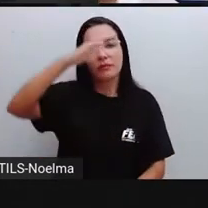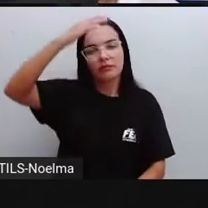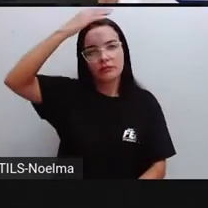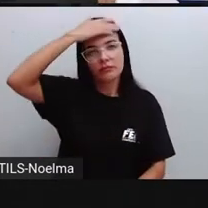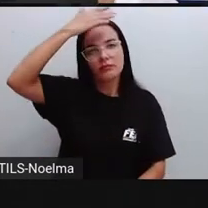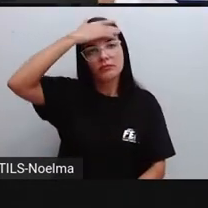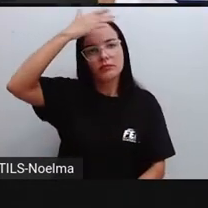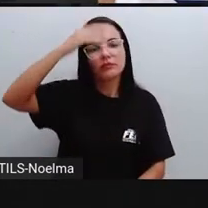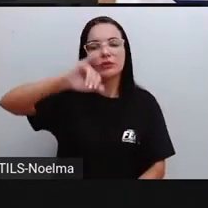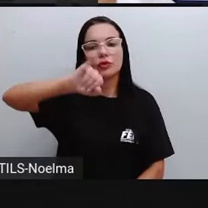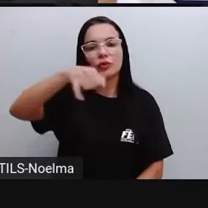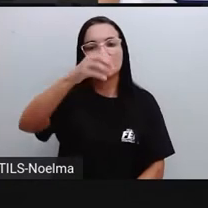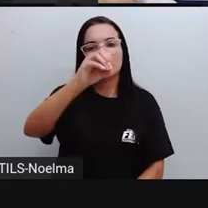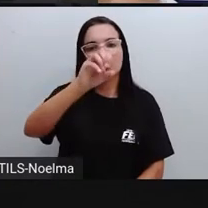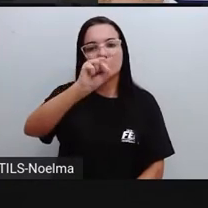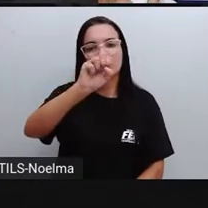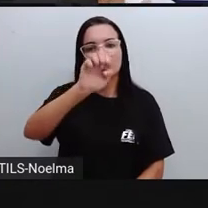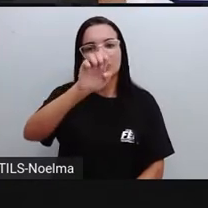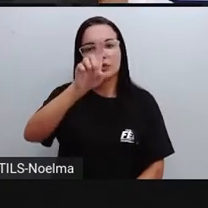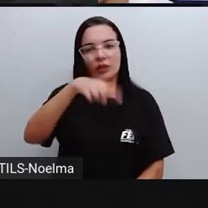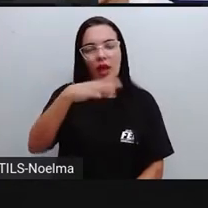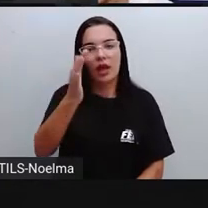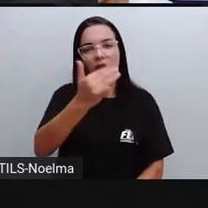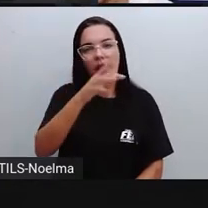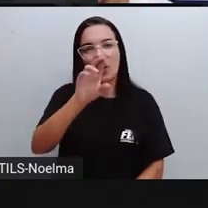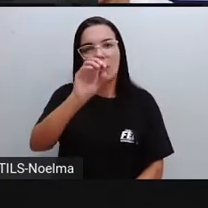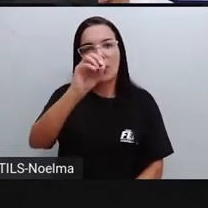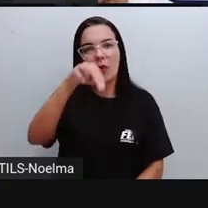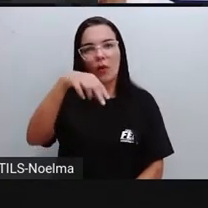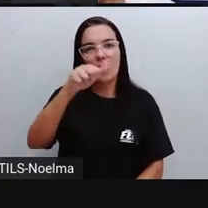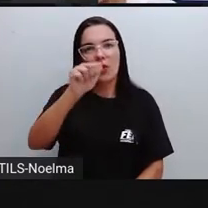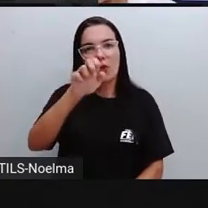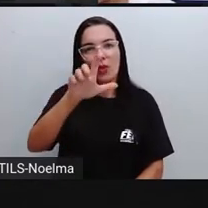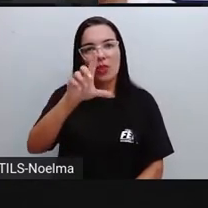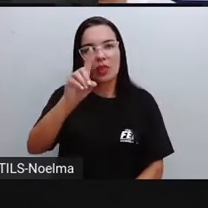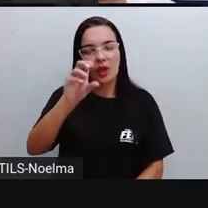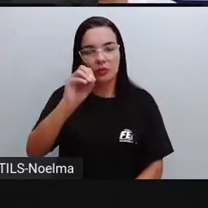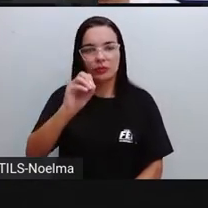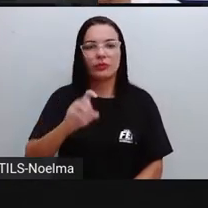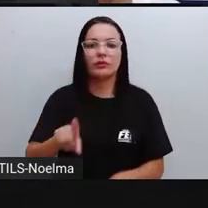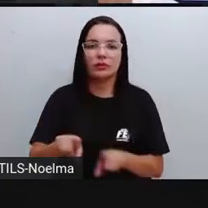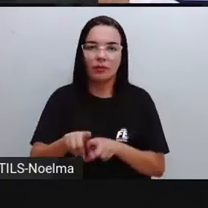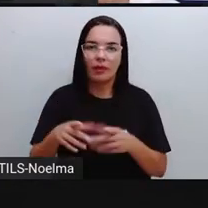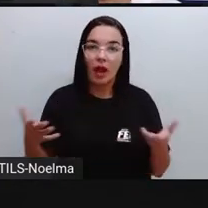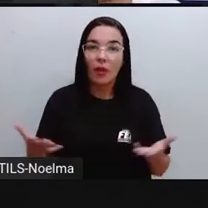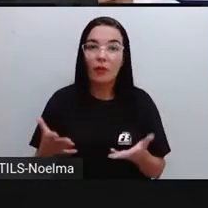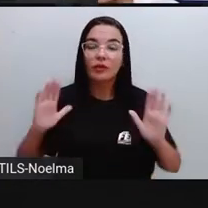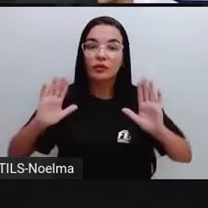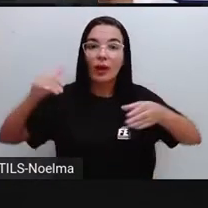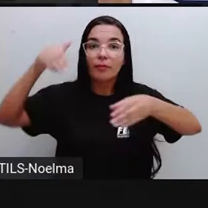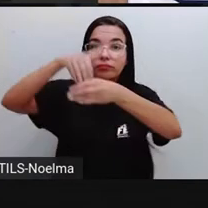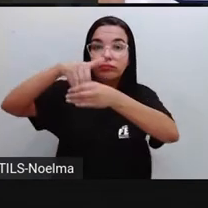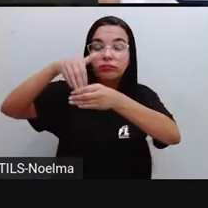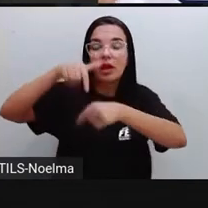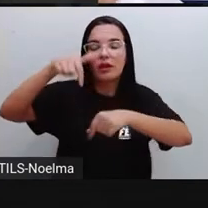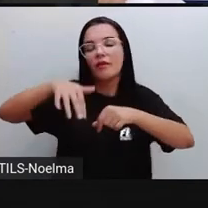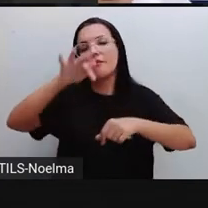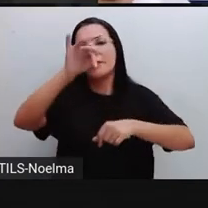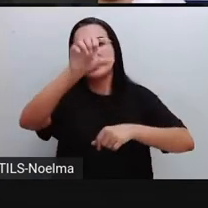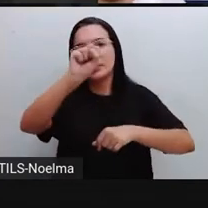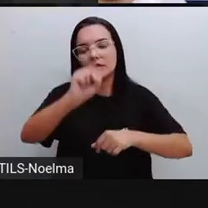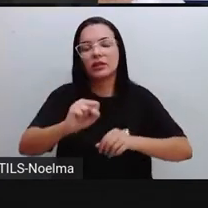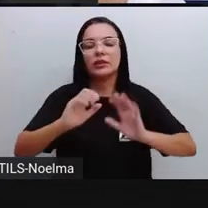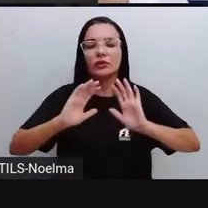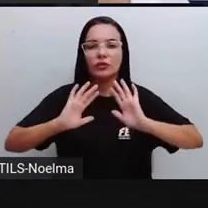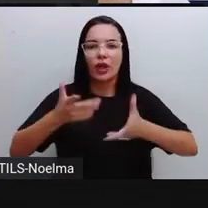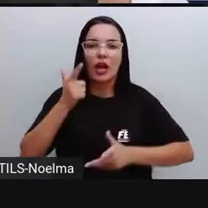seguida, ele passou a ser o prefeito de Feira de Santana, foi